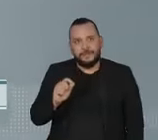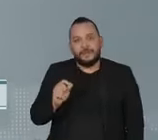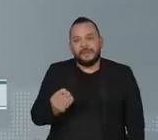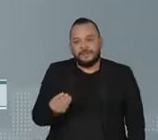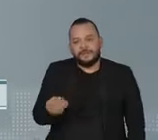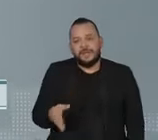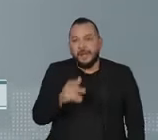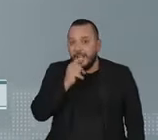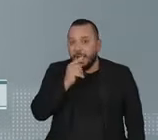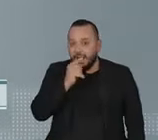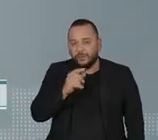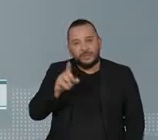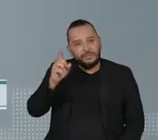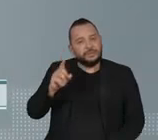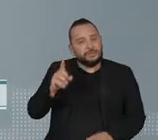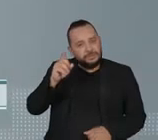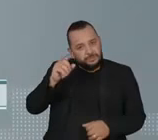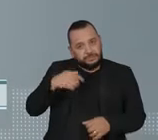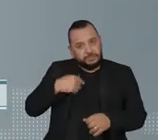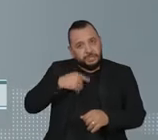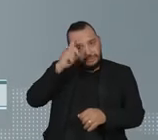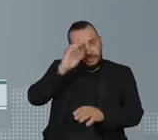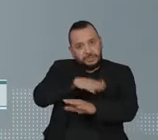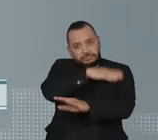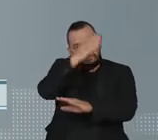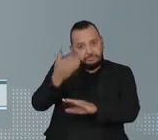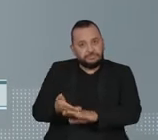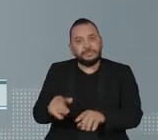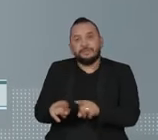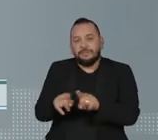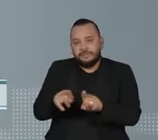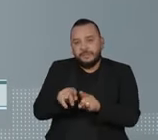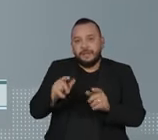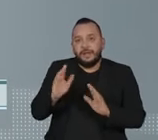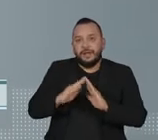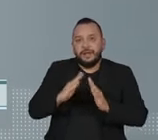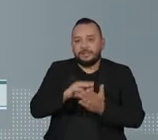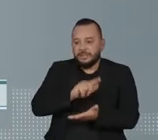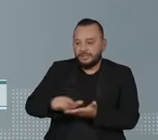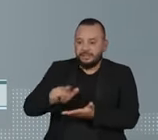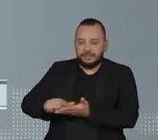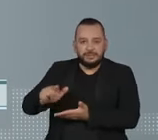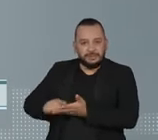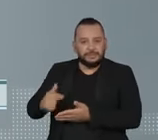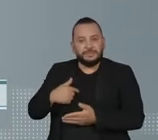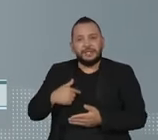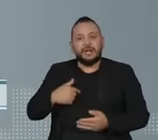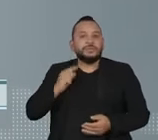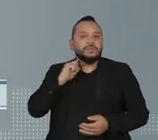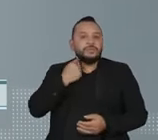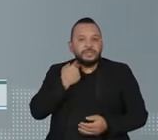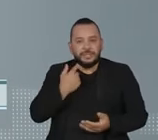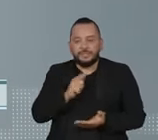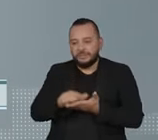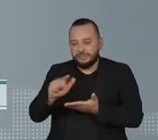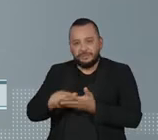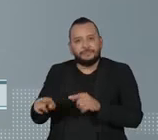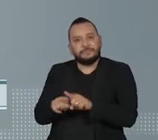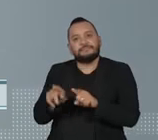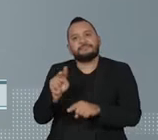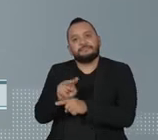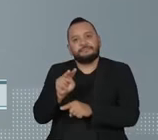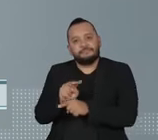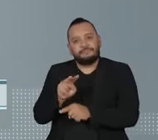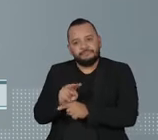oferecer água ao longo do dia, também é importante reforçar a limpeza da casa para eliminar as partículas de poluição, conservar